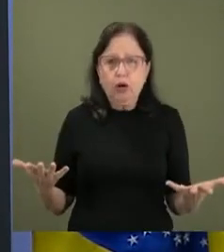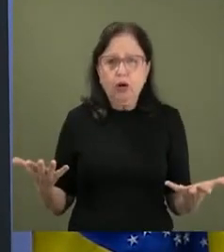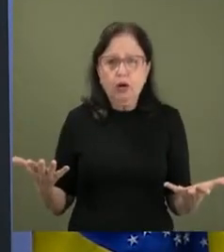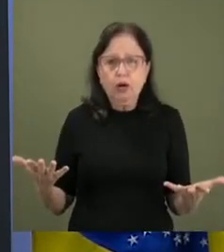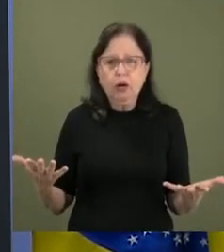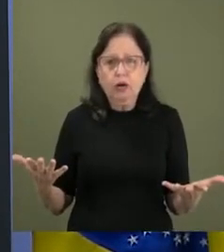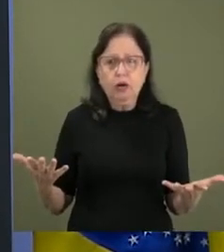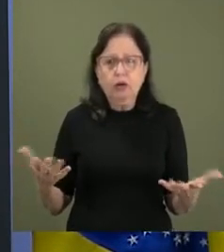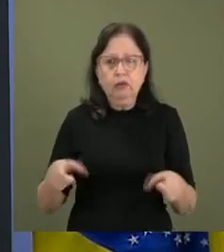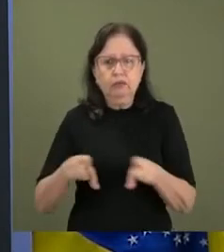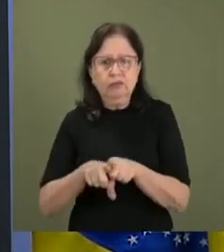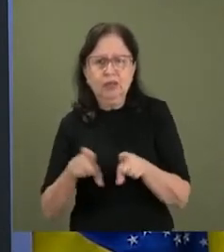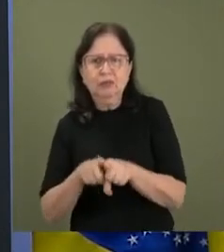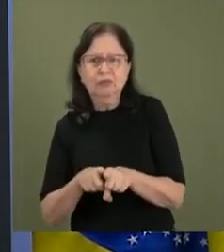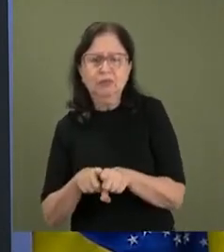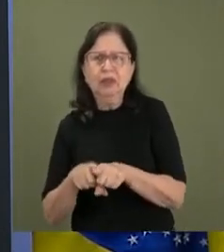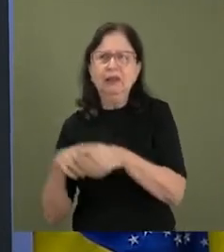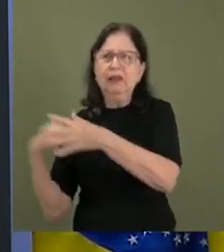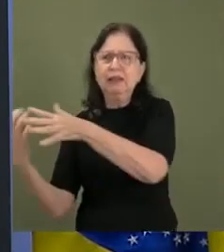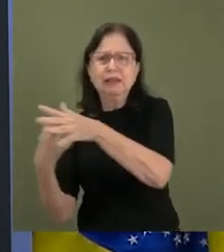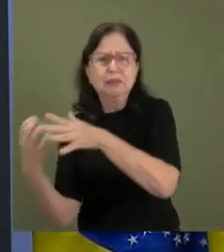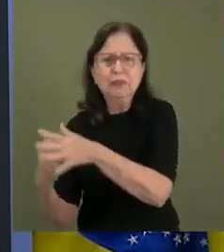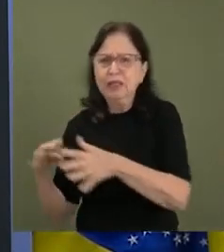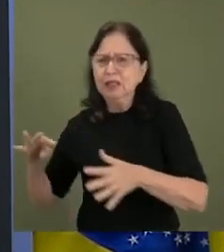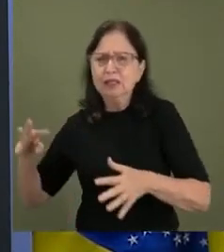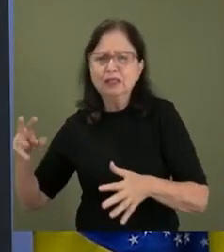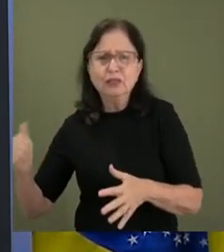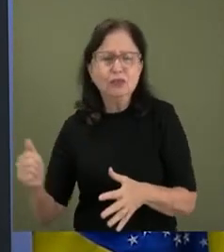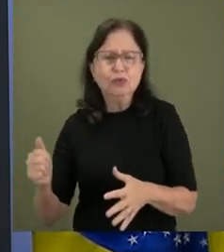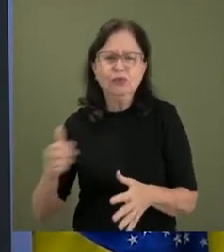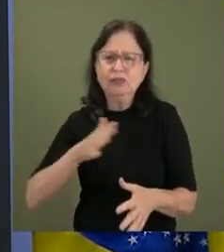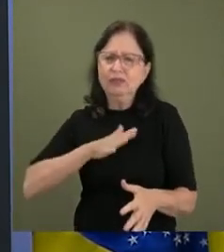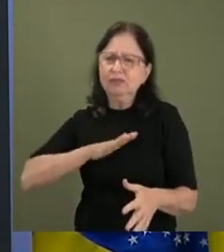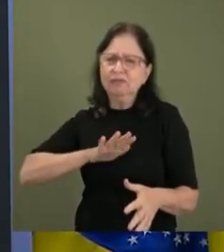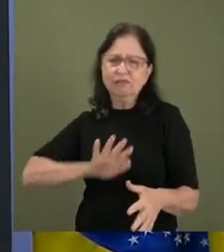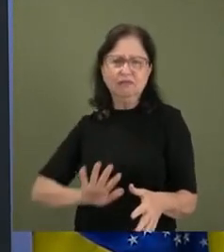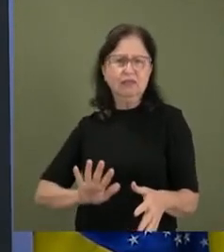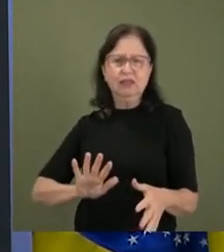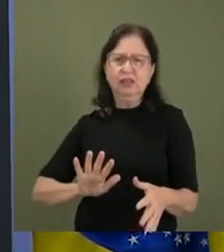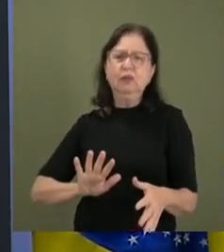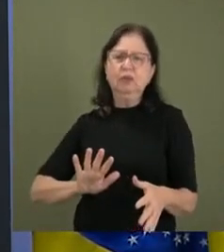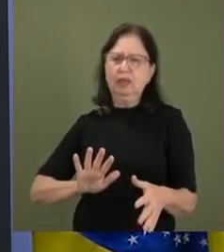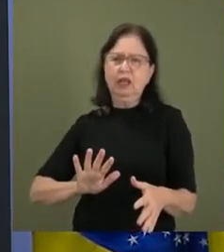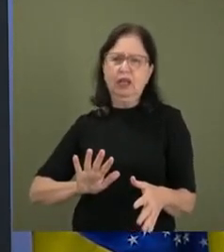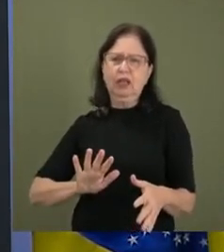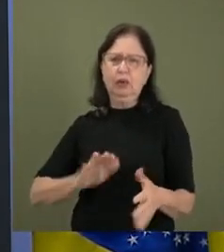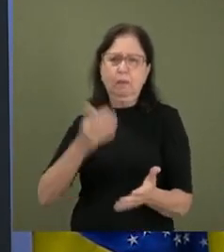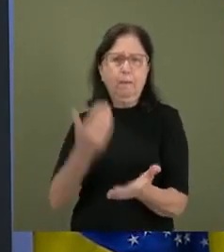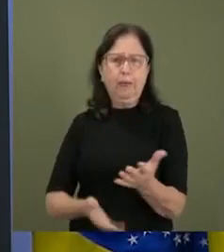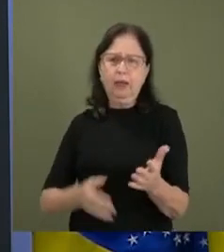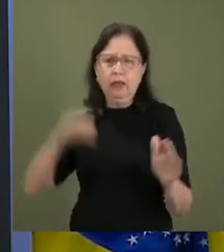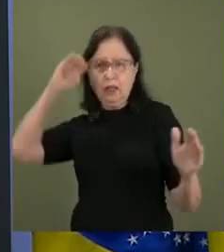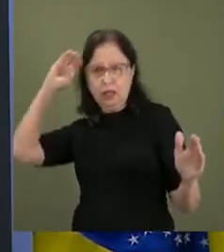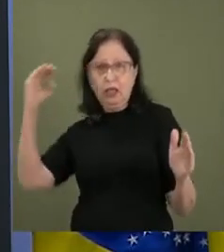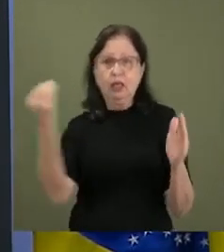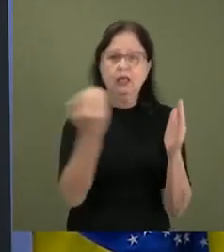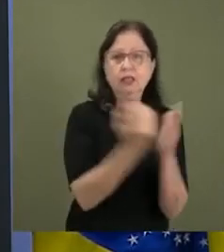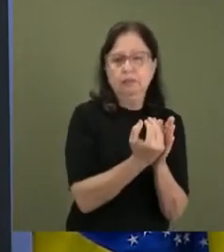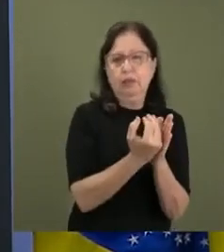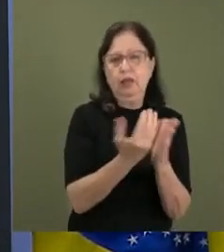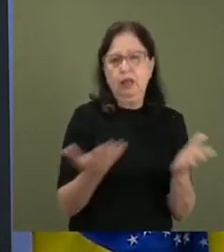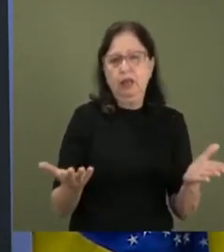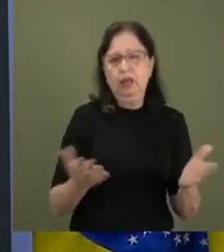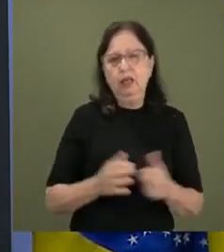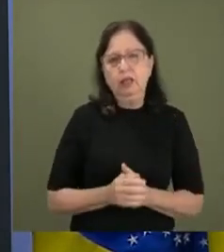que a Cravada e outras tantas empresas, a quem quero aqui diferenciar o meu mais elevado respeito, queria que mostrasse para a gente quais são os roteiristas